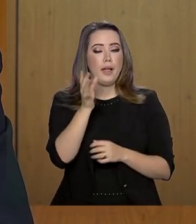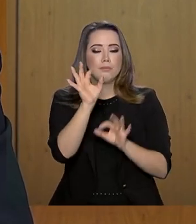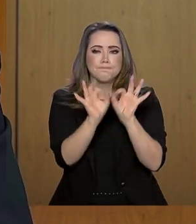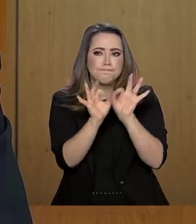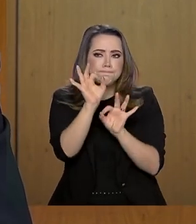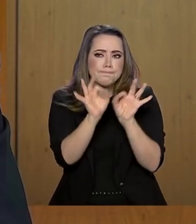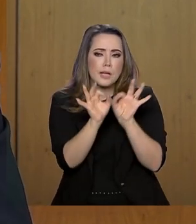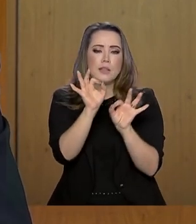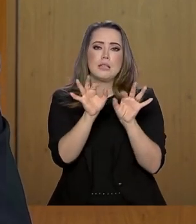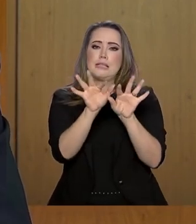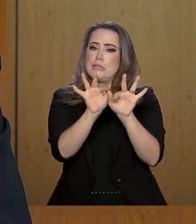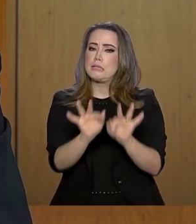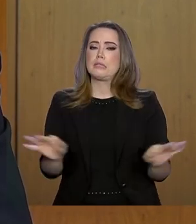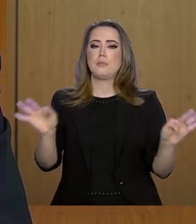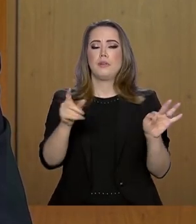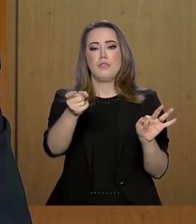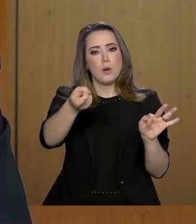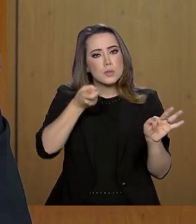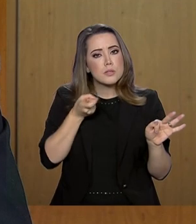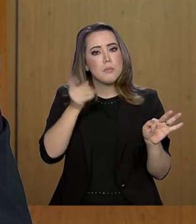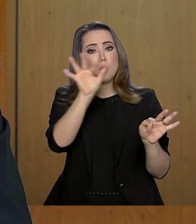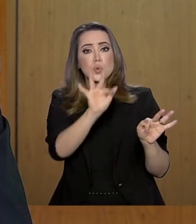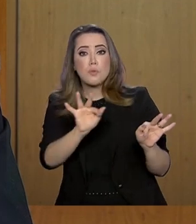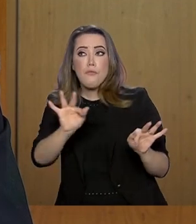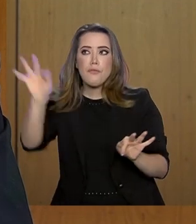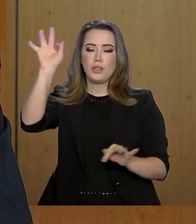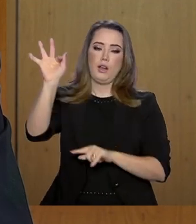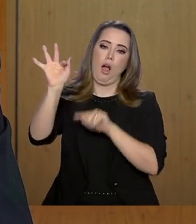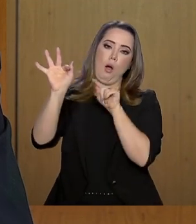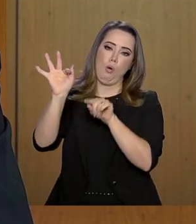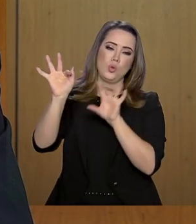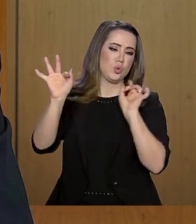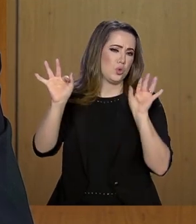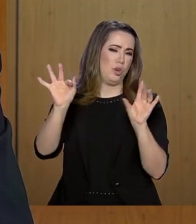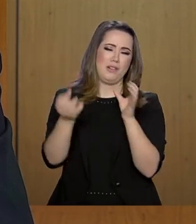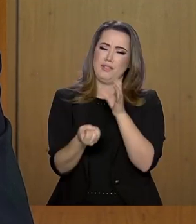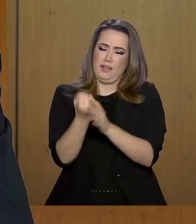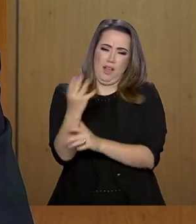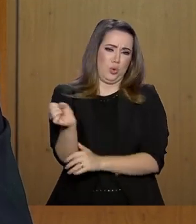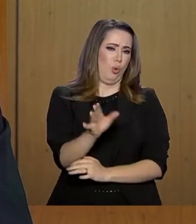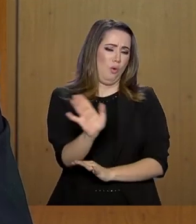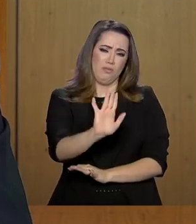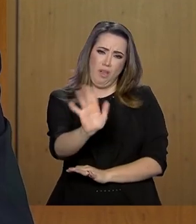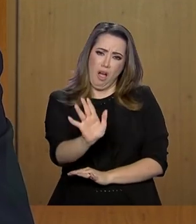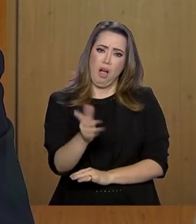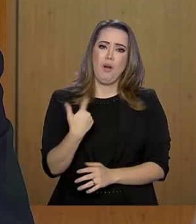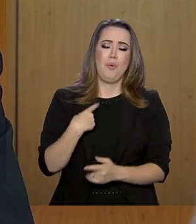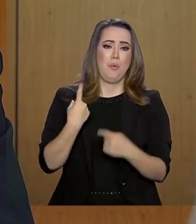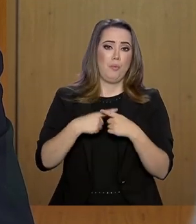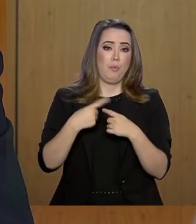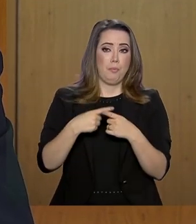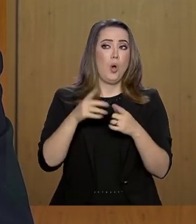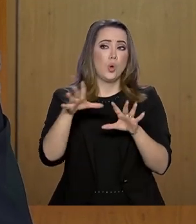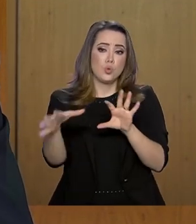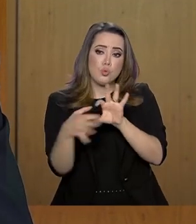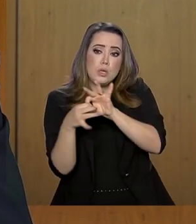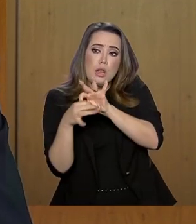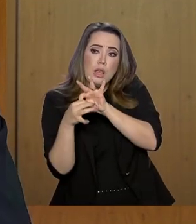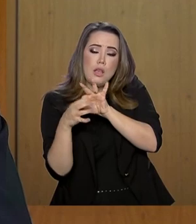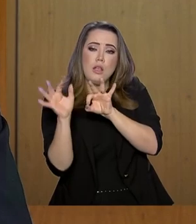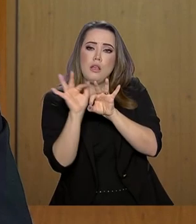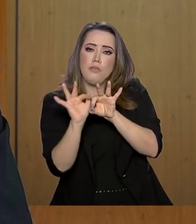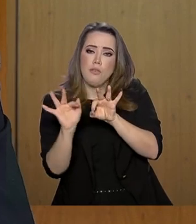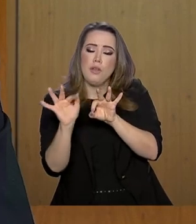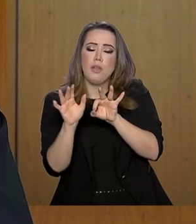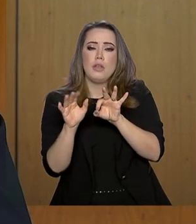queremos simplificar os tributos federais e não criando nenhum novo imposto. Você pode afundir vários impostos, que